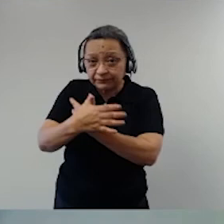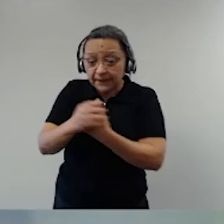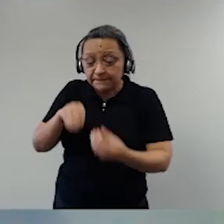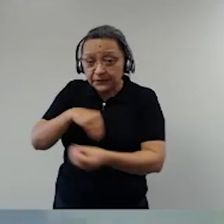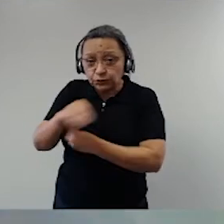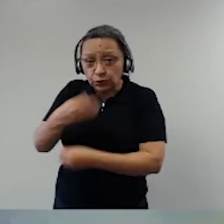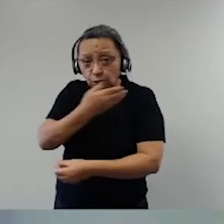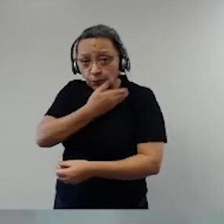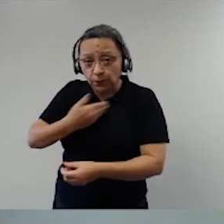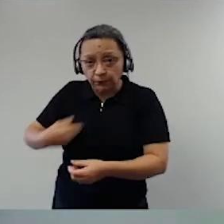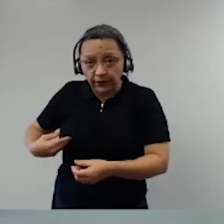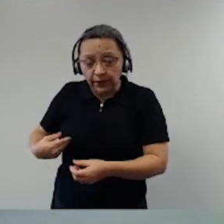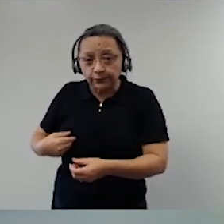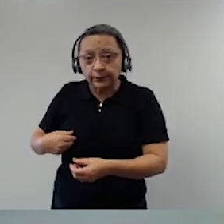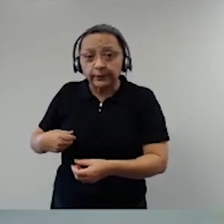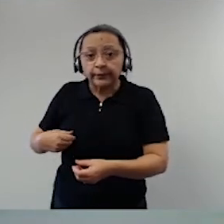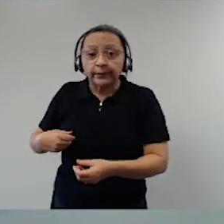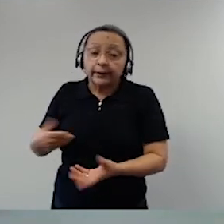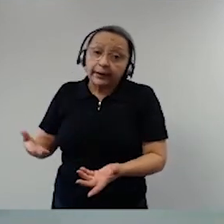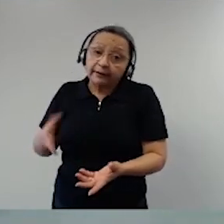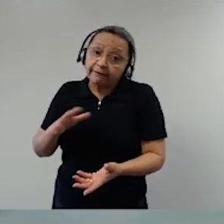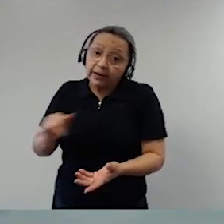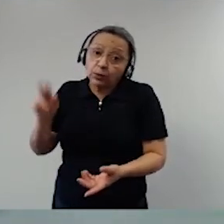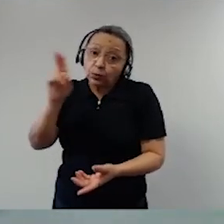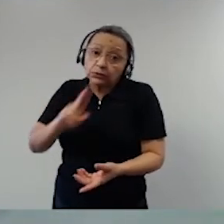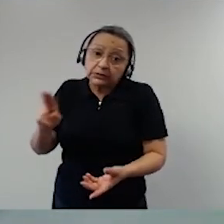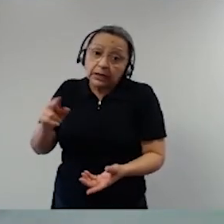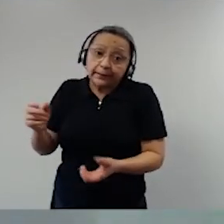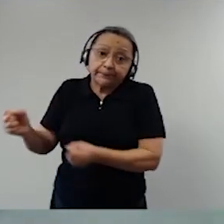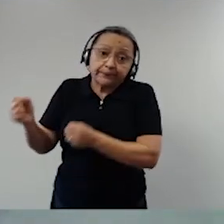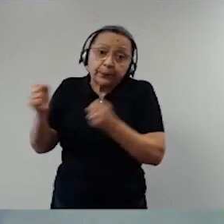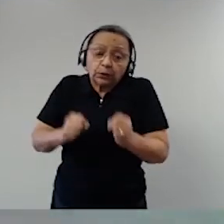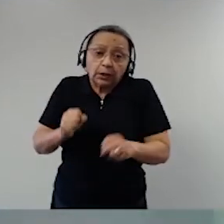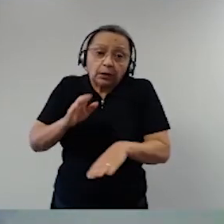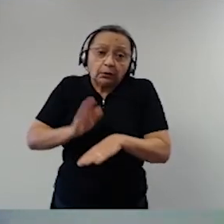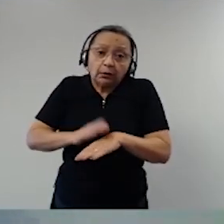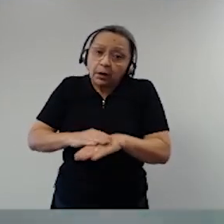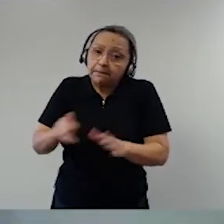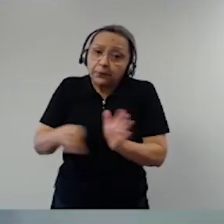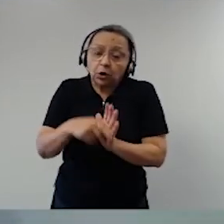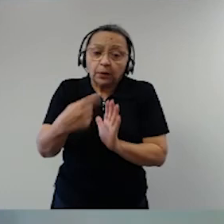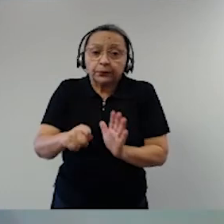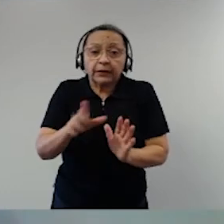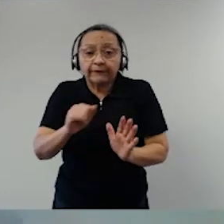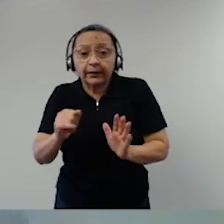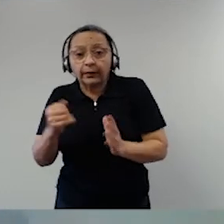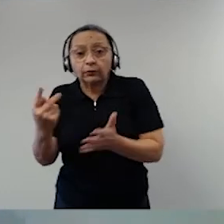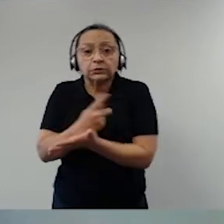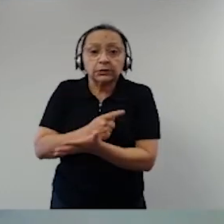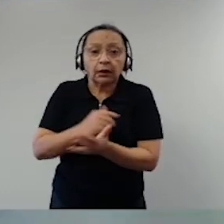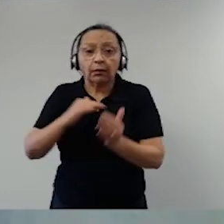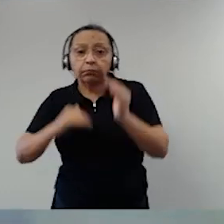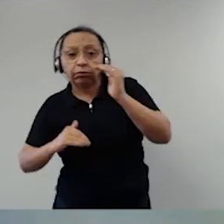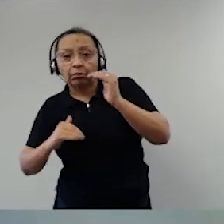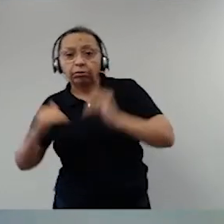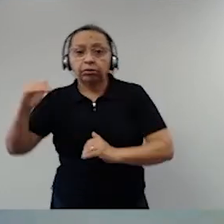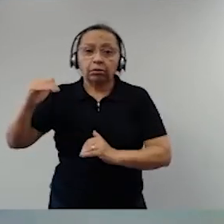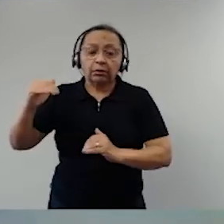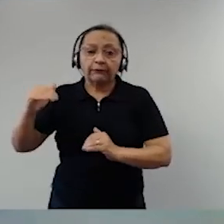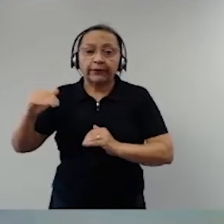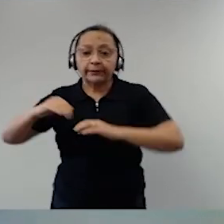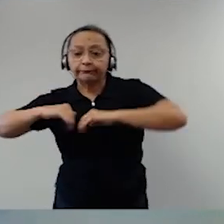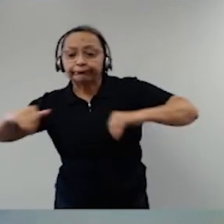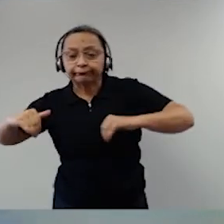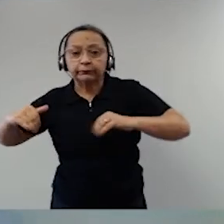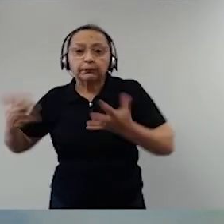ela entra com a força das armas, ela vai fazer o quê? Ela vai desequilibrar ou para um lado ideológico ou para um lado partidário.